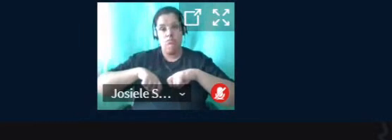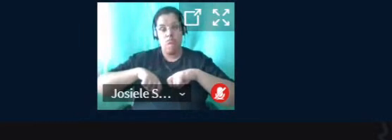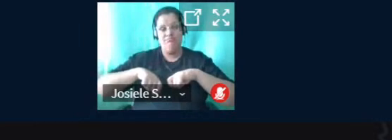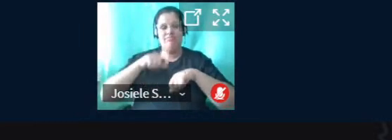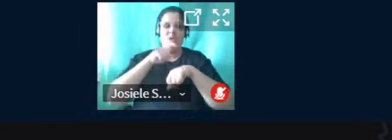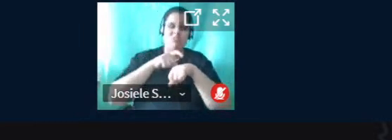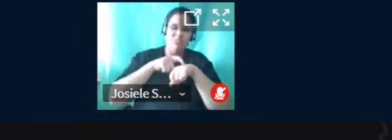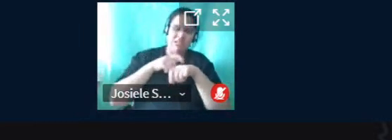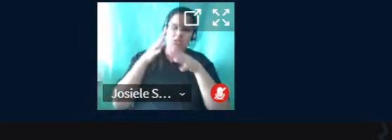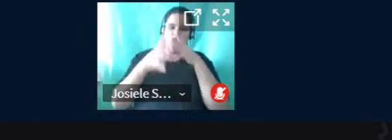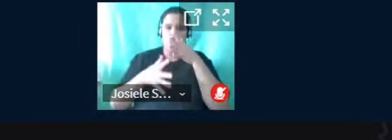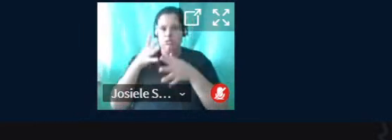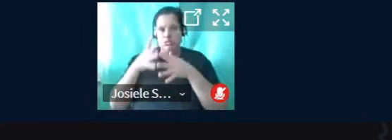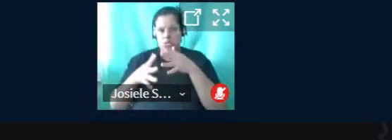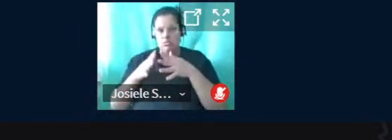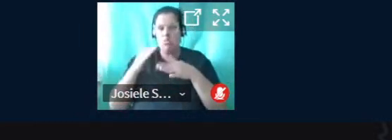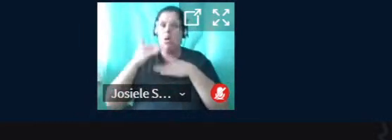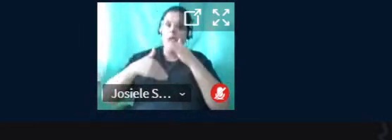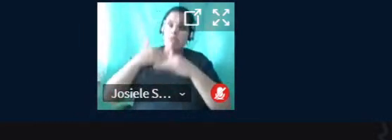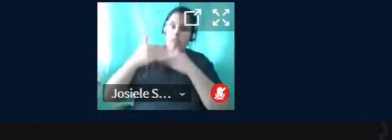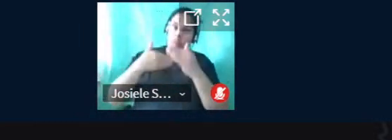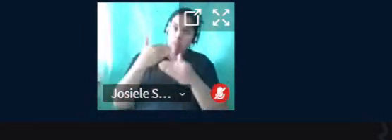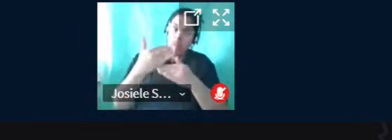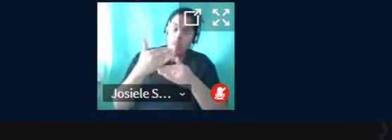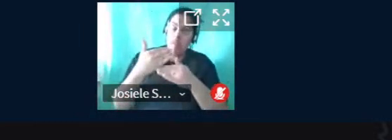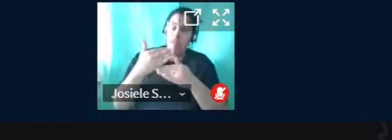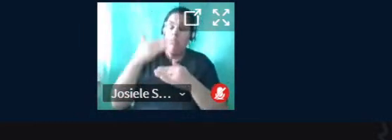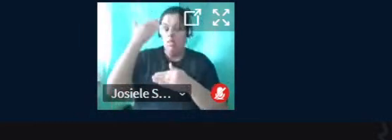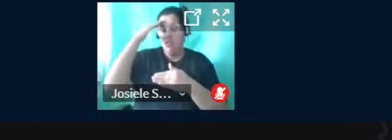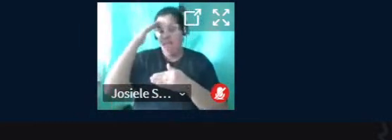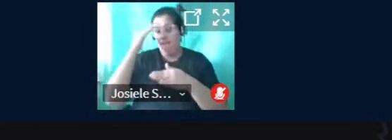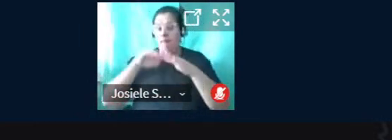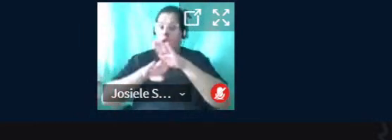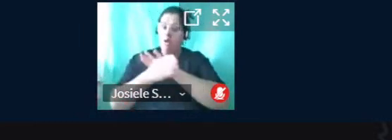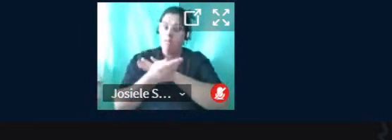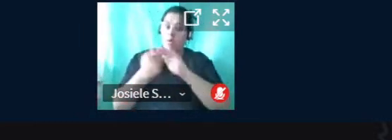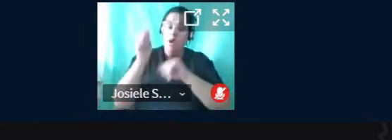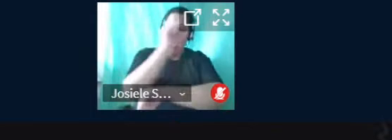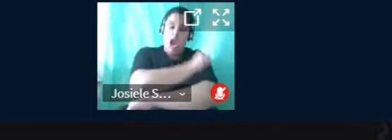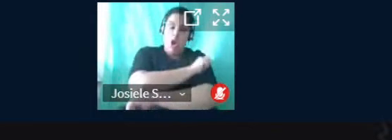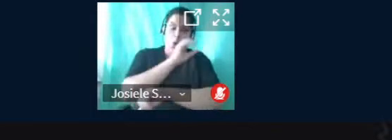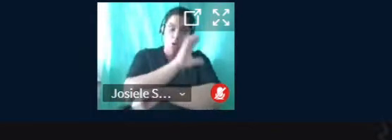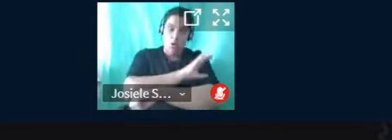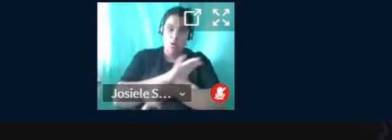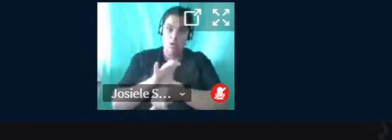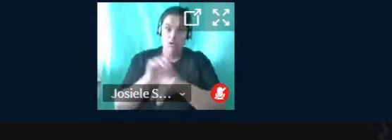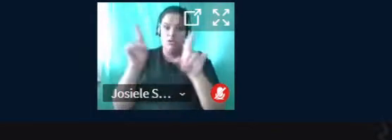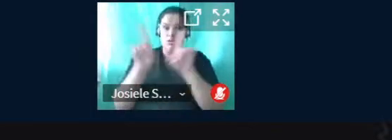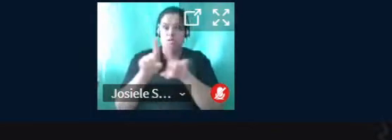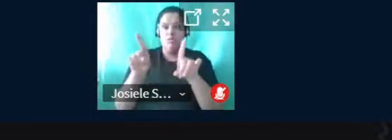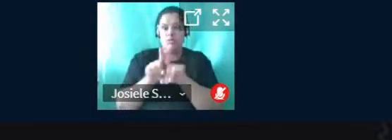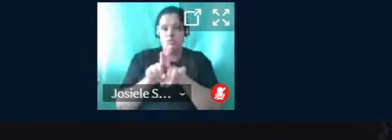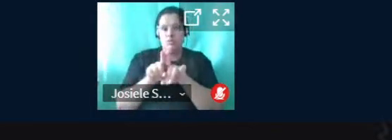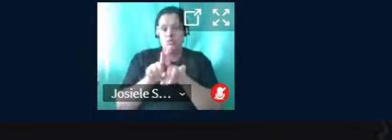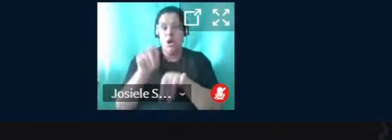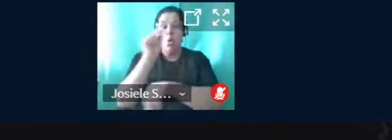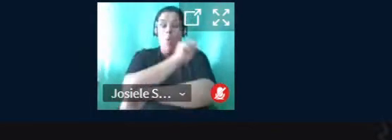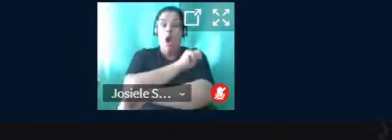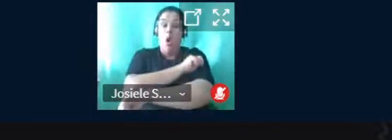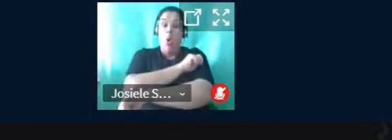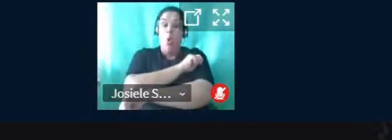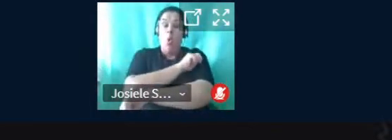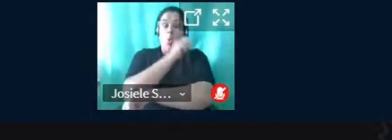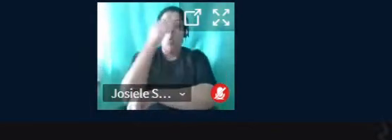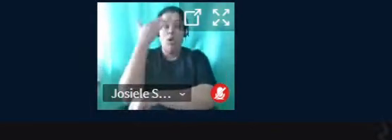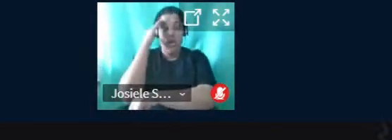momento delicado, mas avançando nessas questões de compreensão, adaptação do aluno ao curso. E tendo em vista que o aluno que compreende